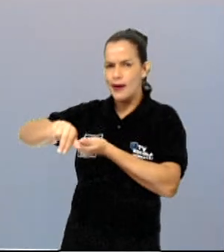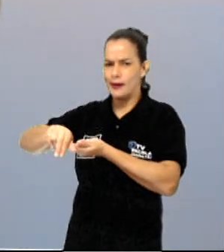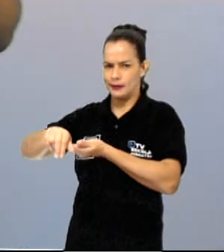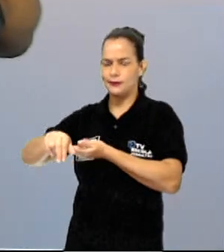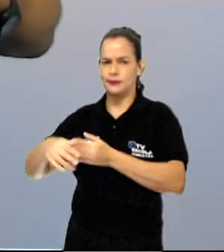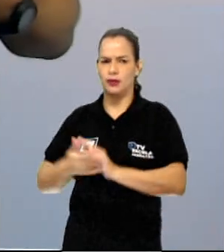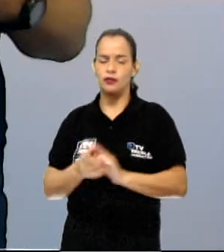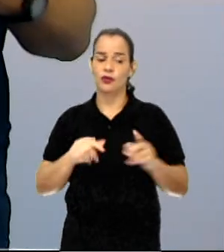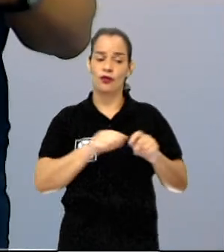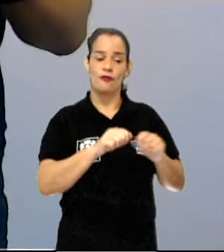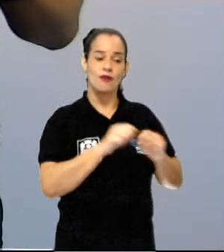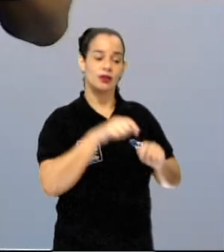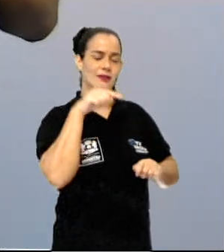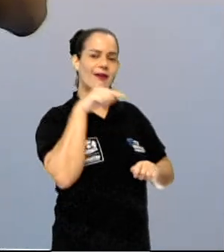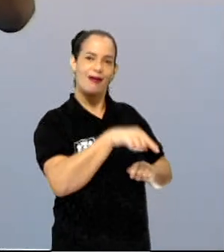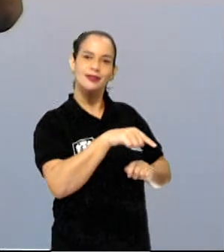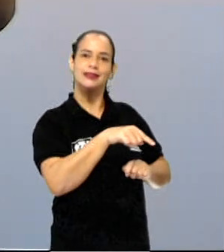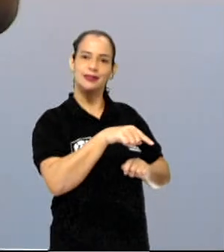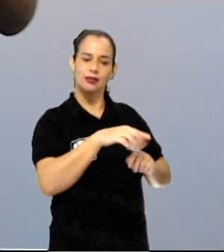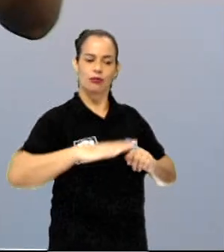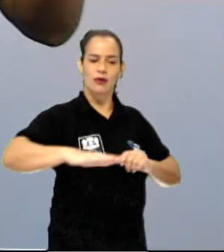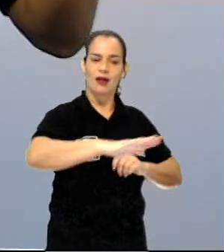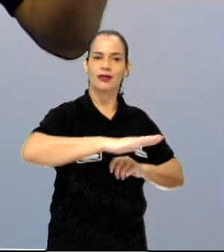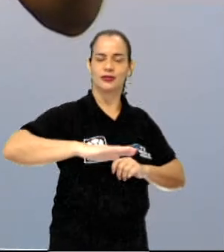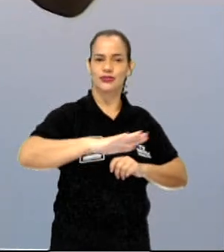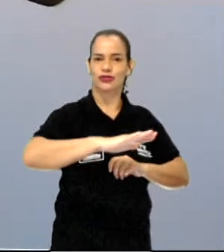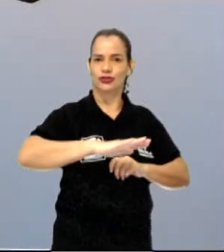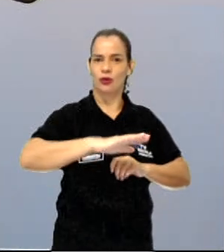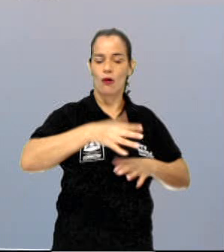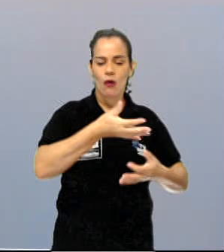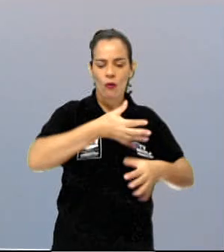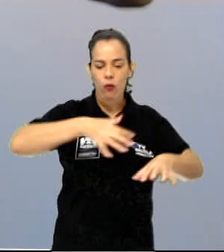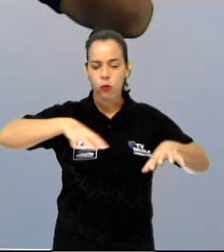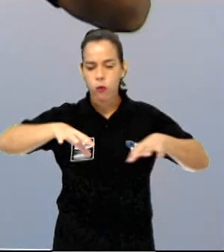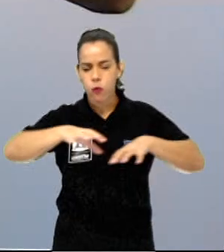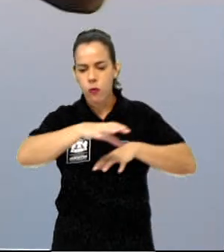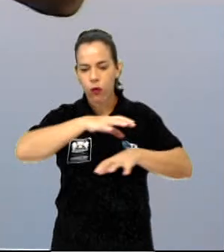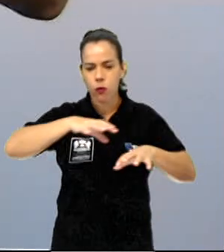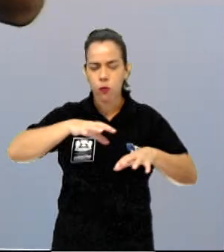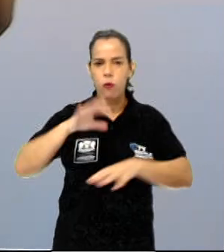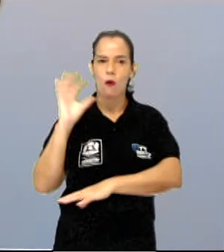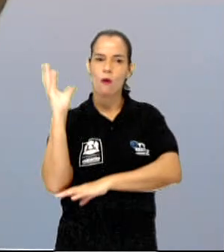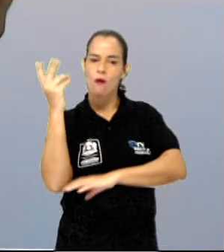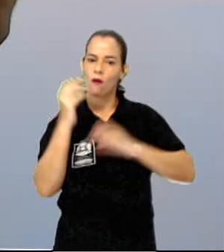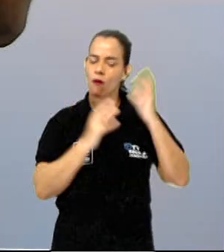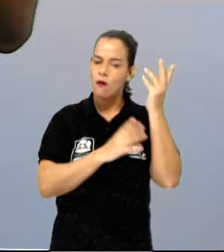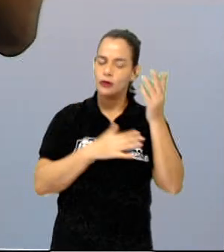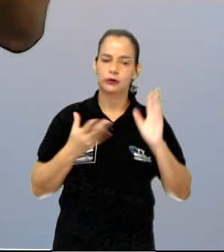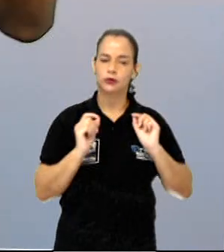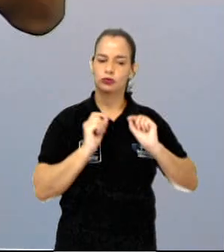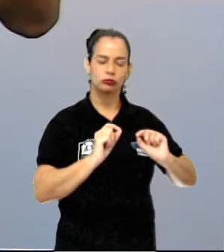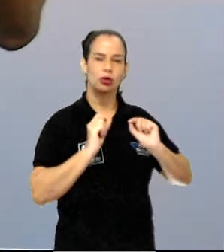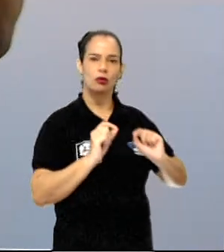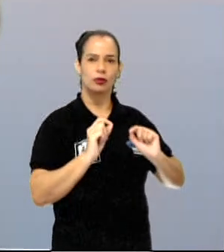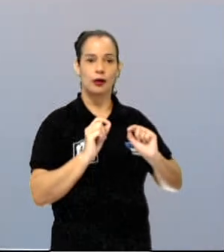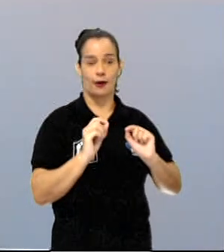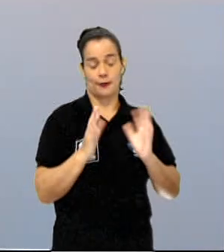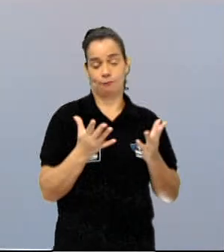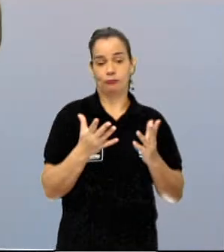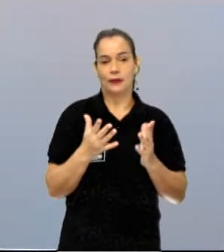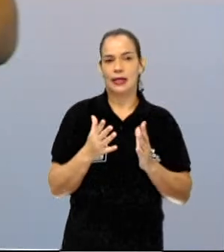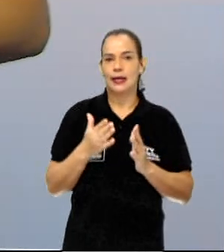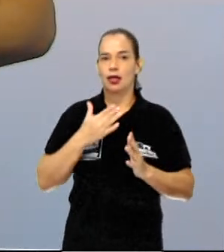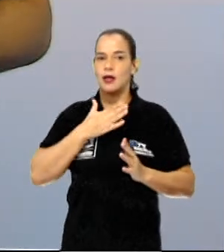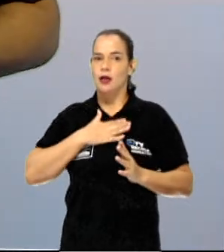feitas ali naquela região. E aí, como é um bioma, uma vegetação, um domínio relativamente frágil,